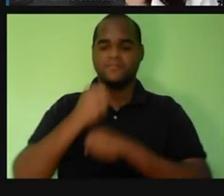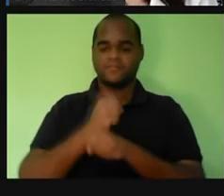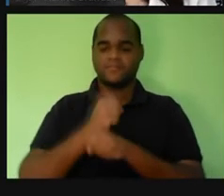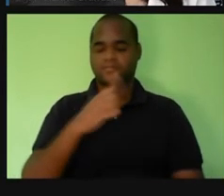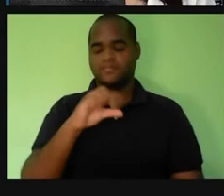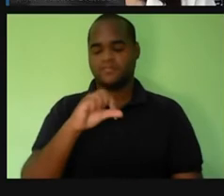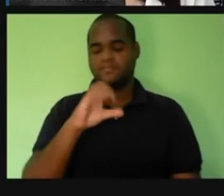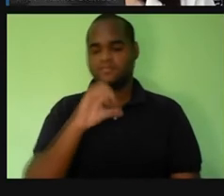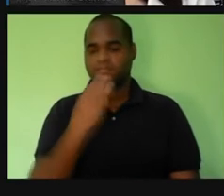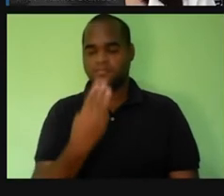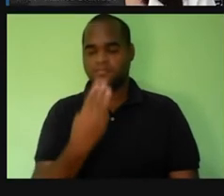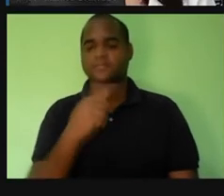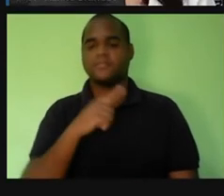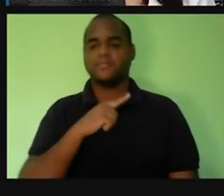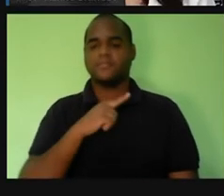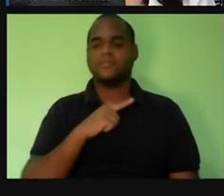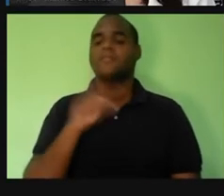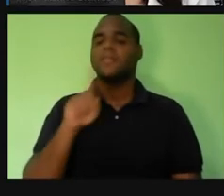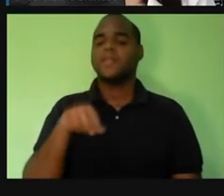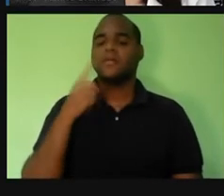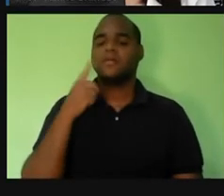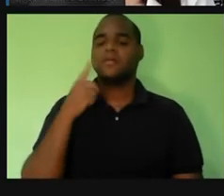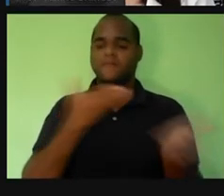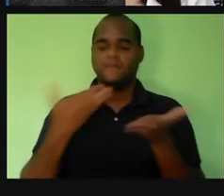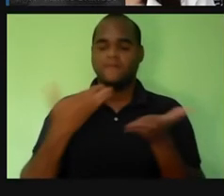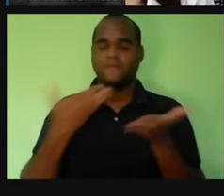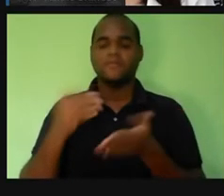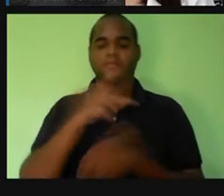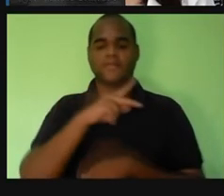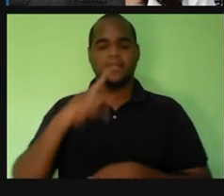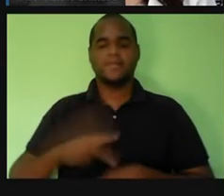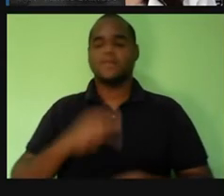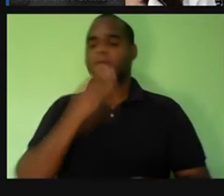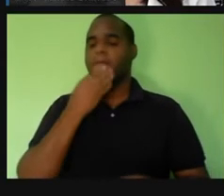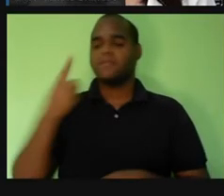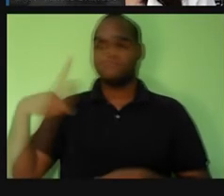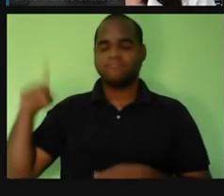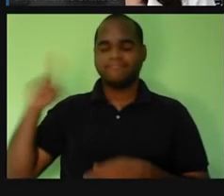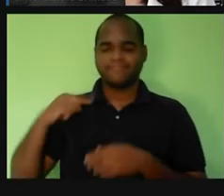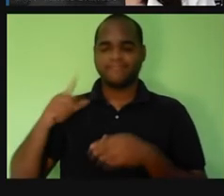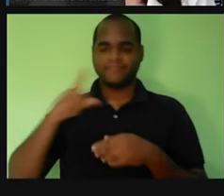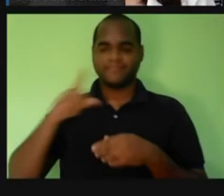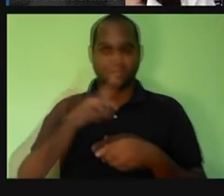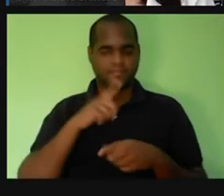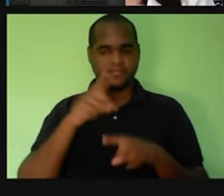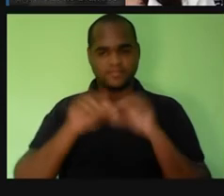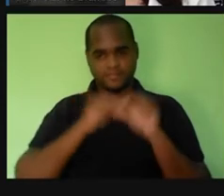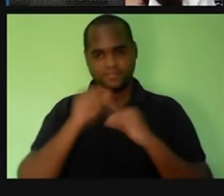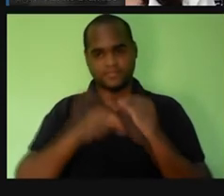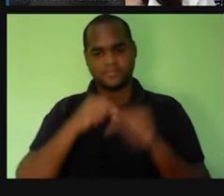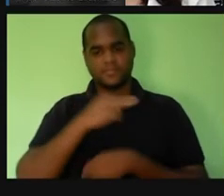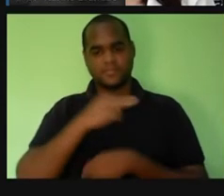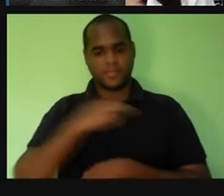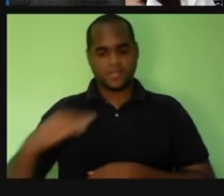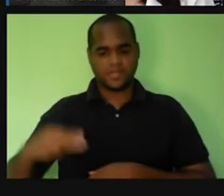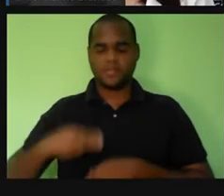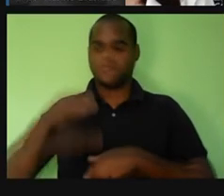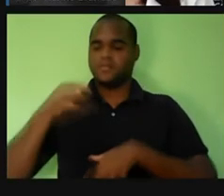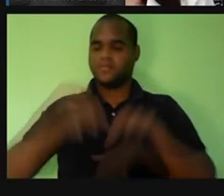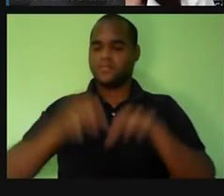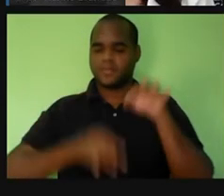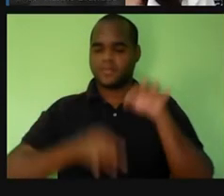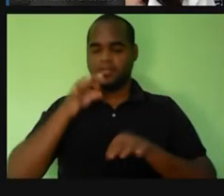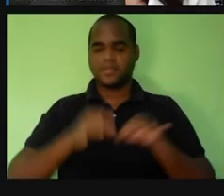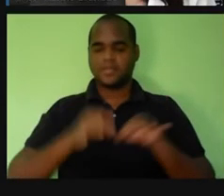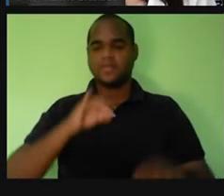Cruz foi convidado pelo presidente da época, que era Rodrigues Alves, e pelo ministro da Justiça da época também, José Joaquim